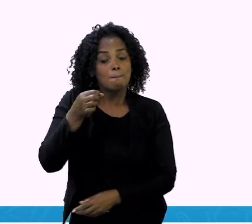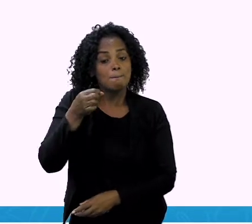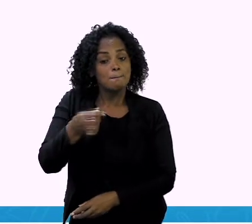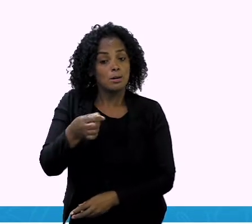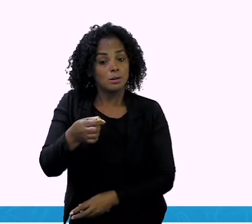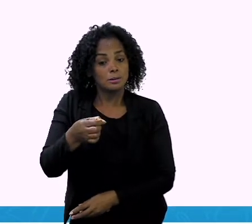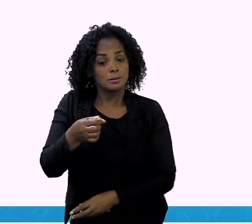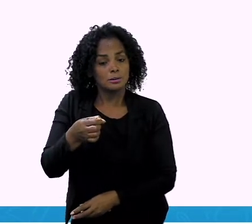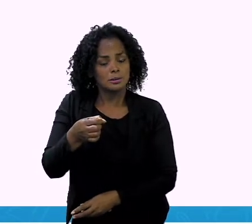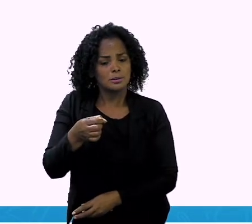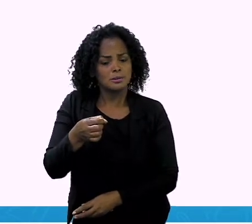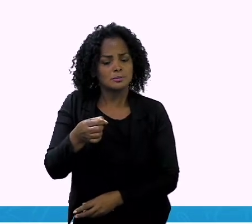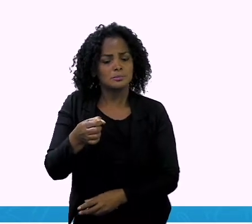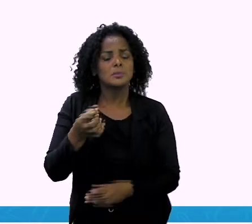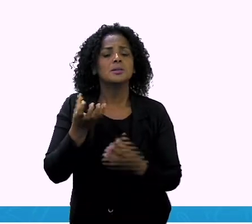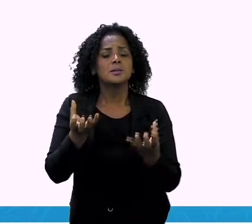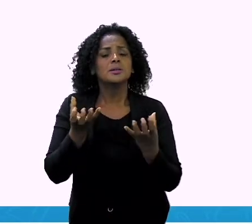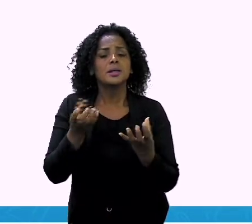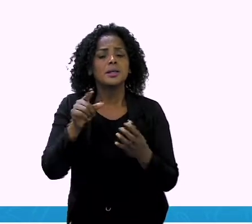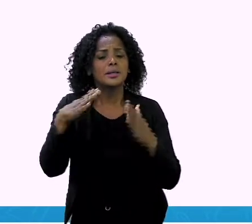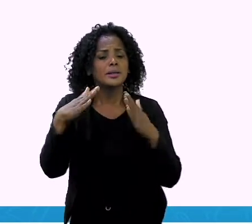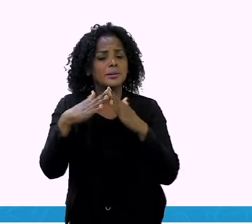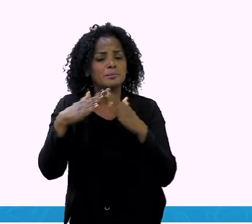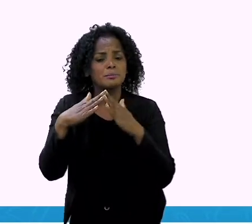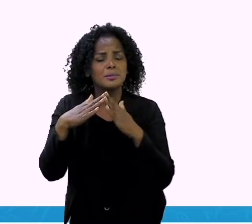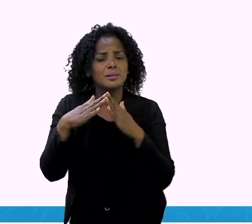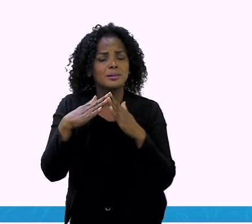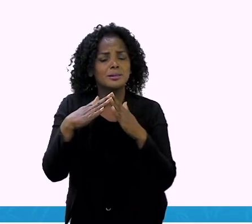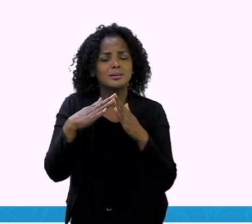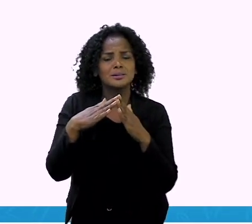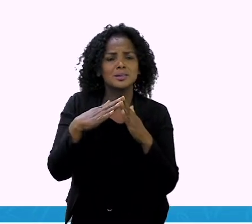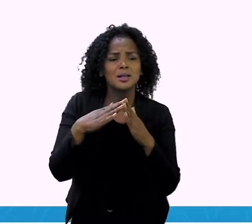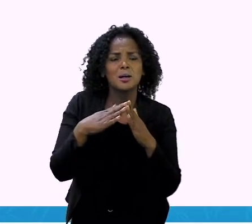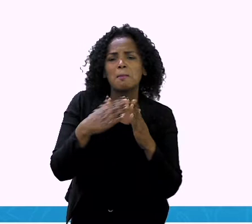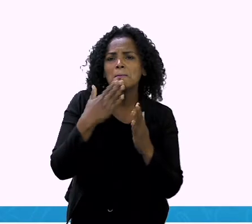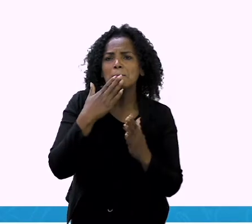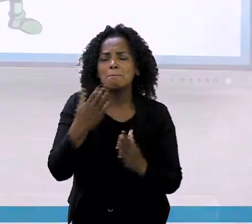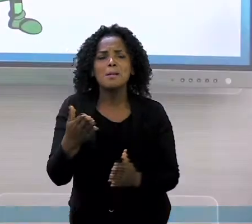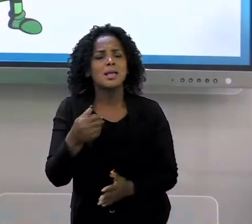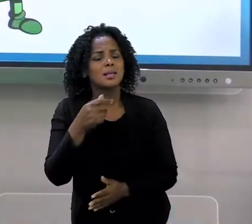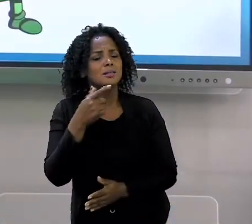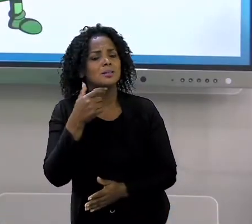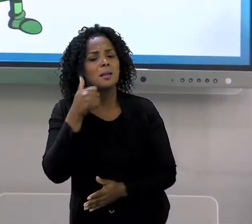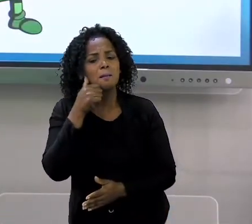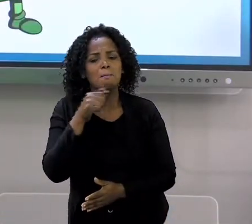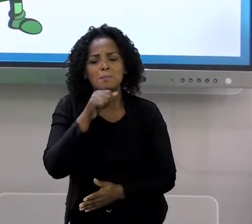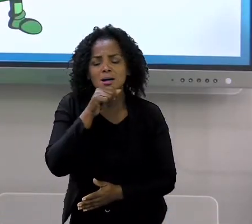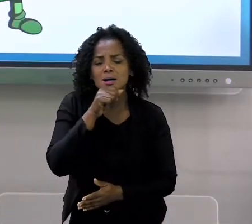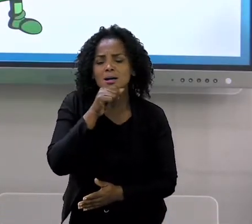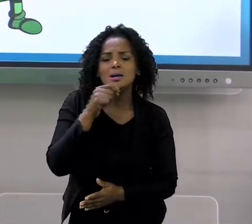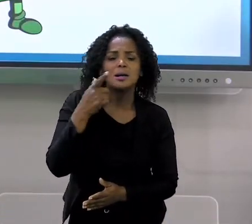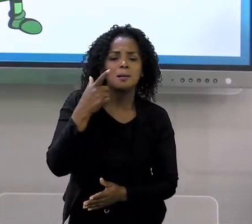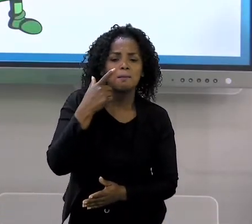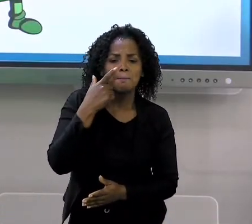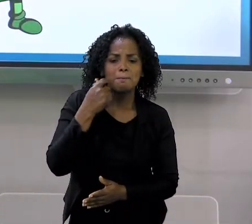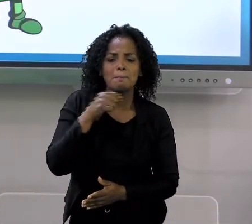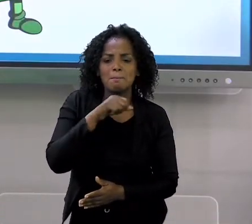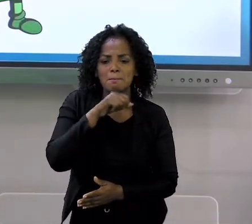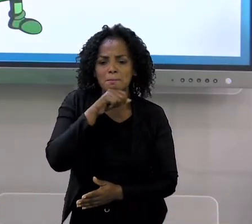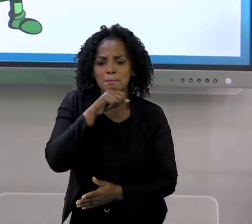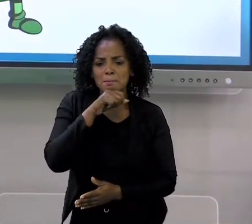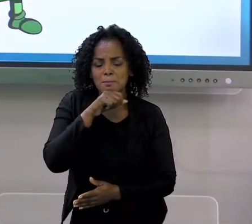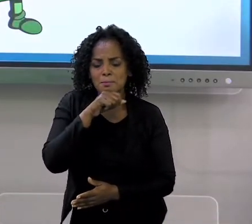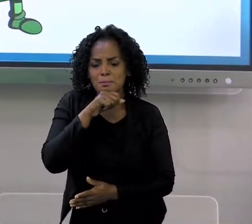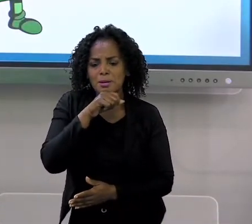Quem aí em casa fica louco para pedir a mãe, o pai, a avó um dinheiro? Vocês sabiam